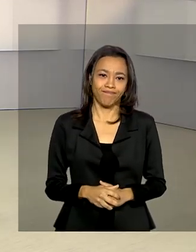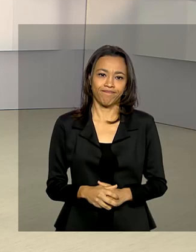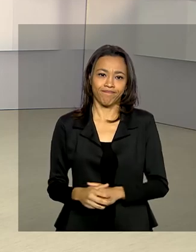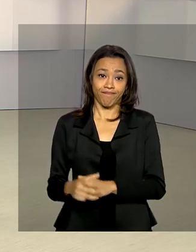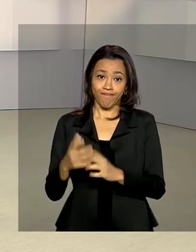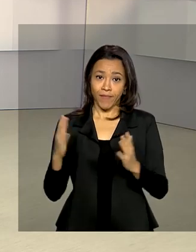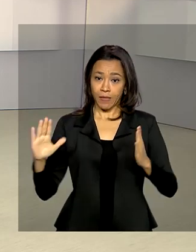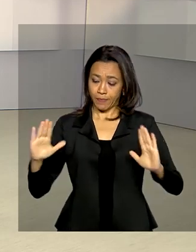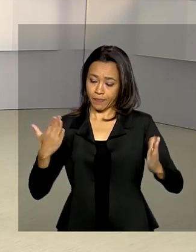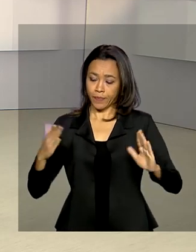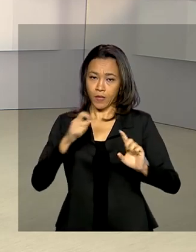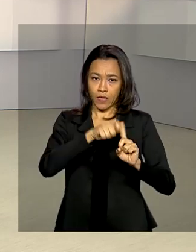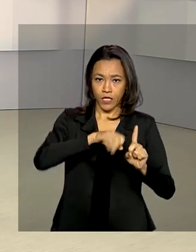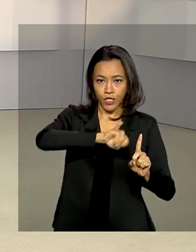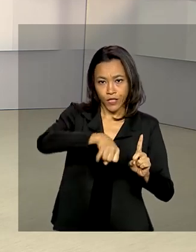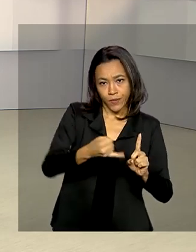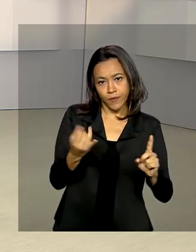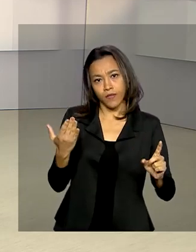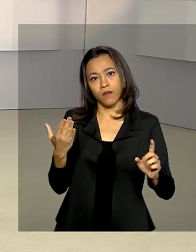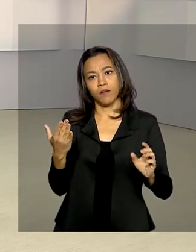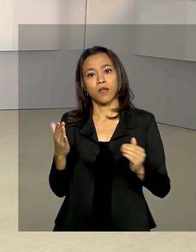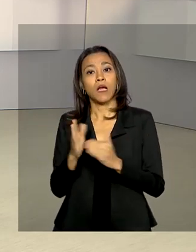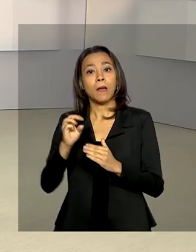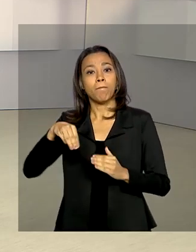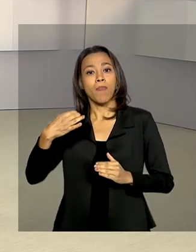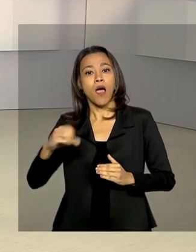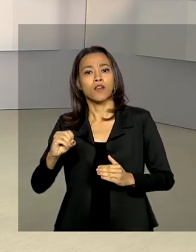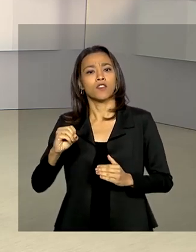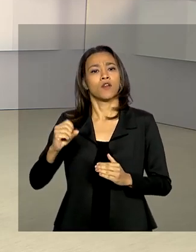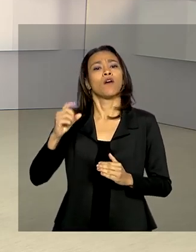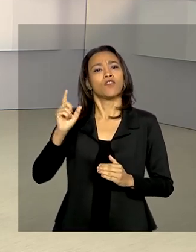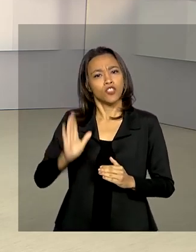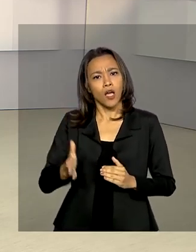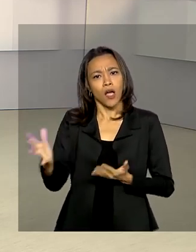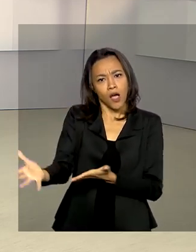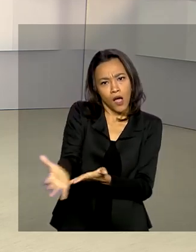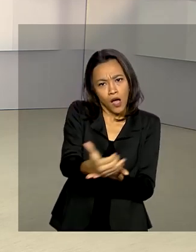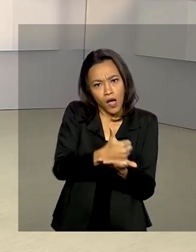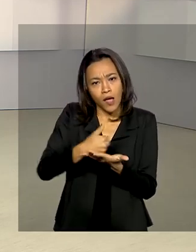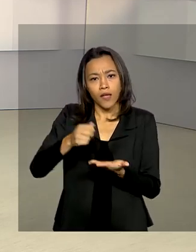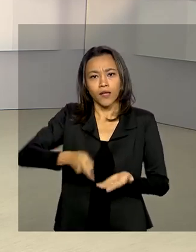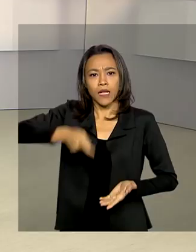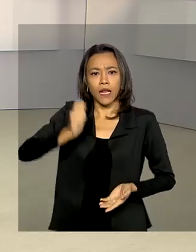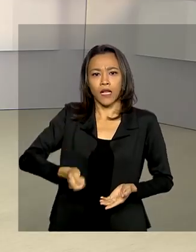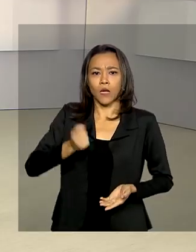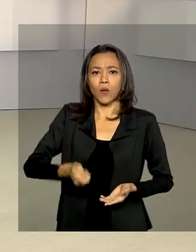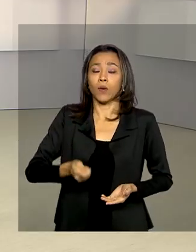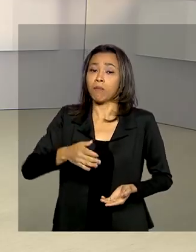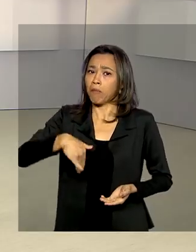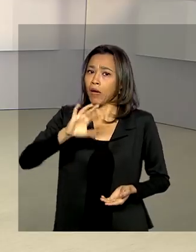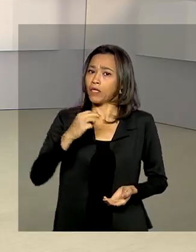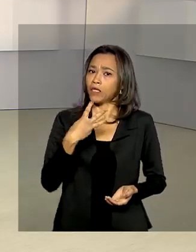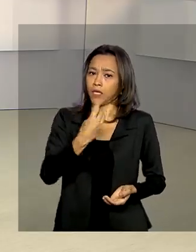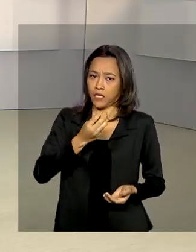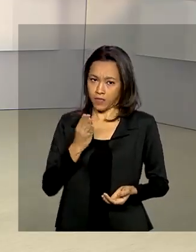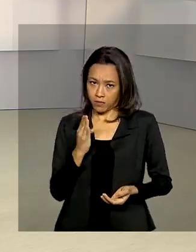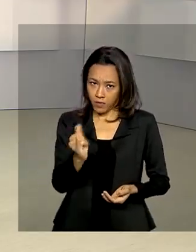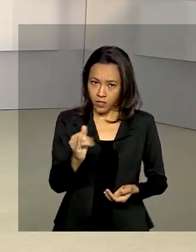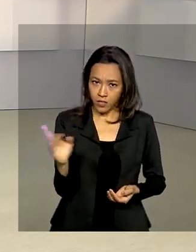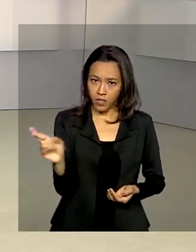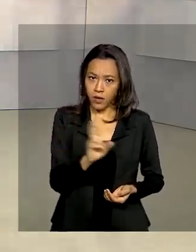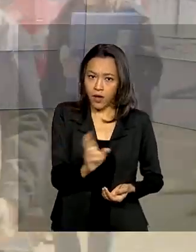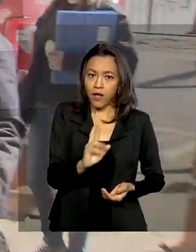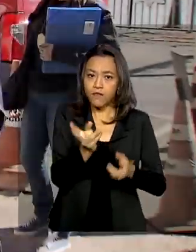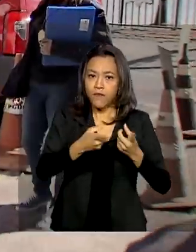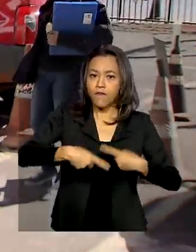Entre janeiro e março deste ano foram arrecadados em leilões mais de 3 bilhões e meio de reais da venda